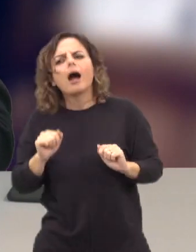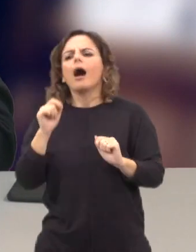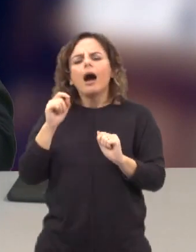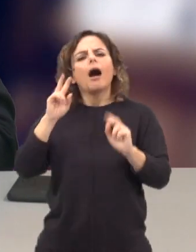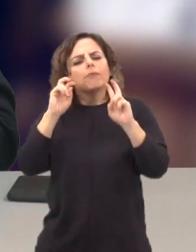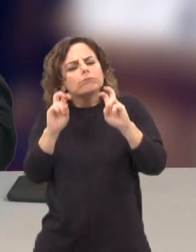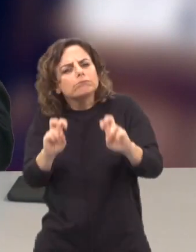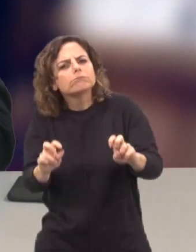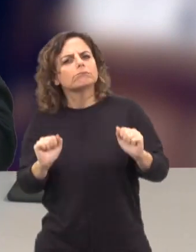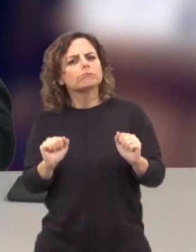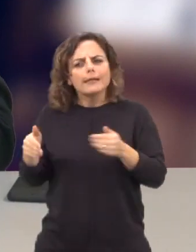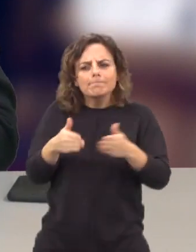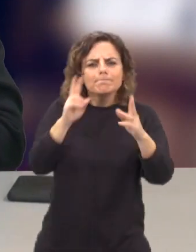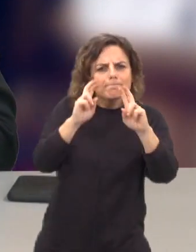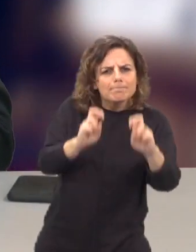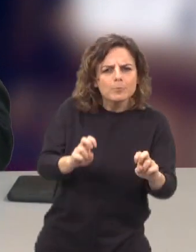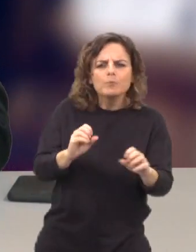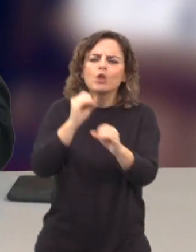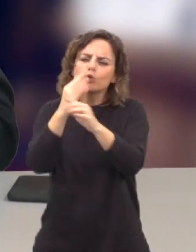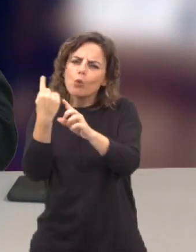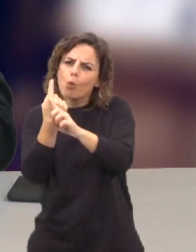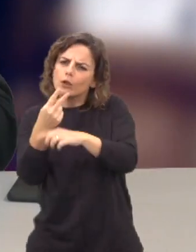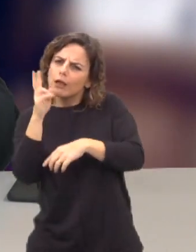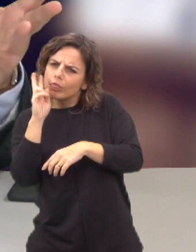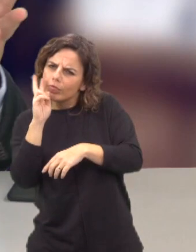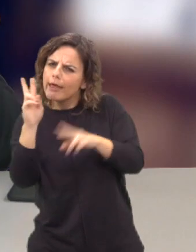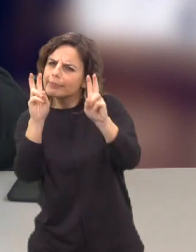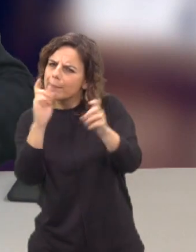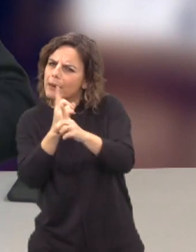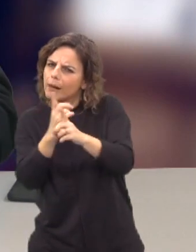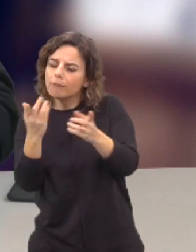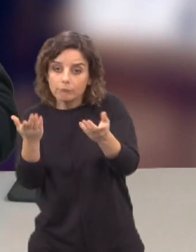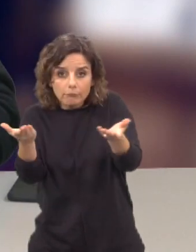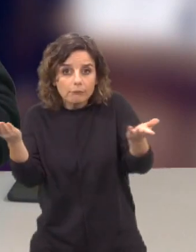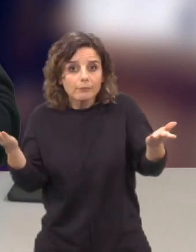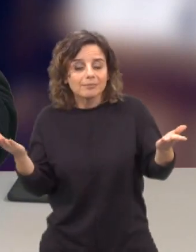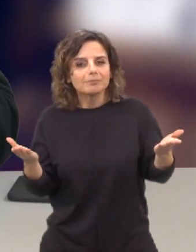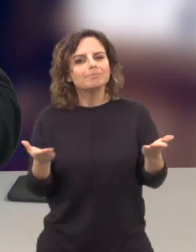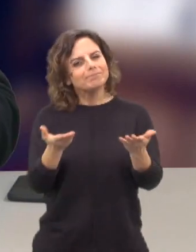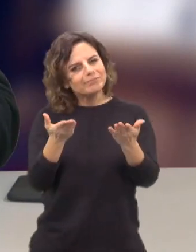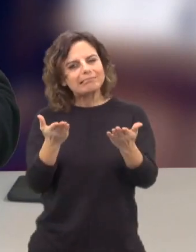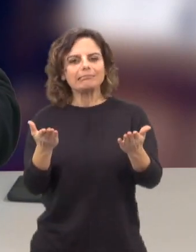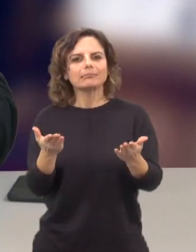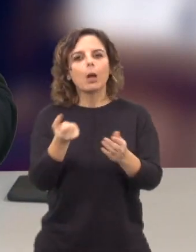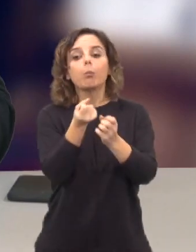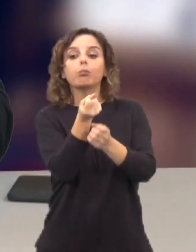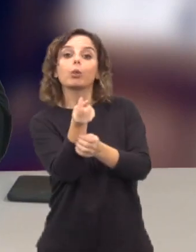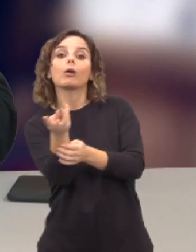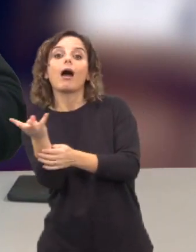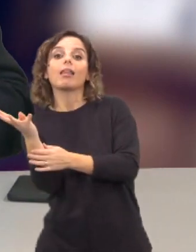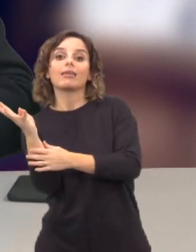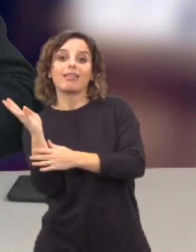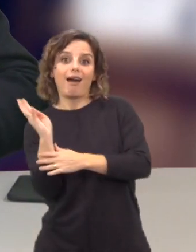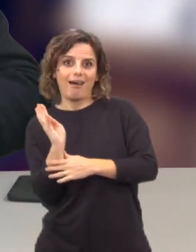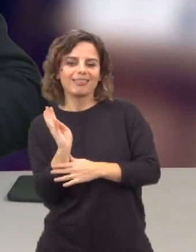também à procura, vou explorar esse caminho, vou ver outra coisa, também sobre o mesmo tema. E portanto esta ideia de pluralidade,